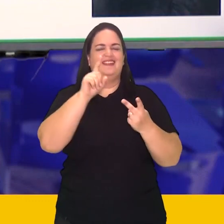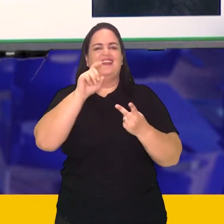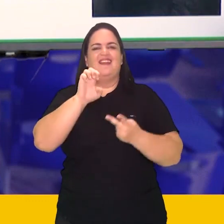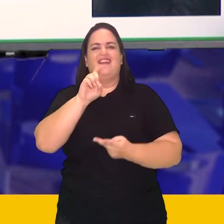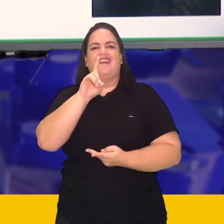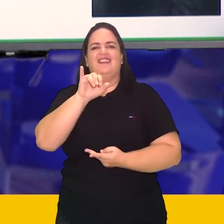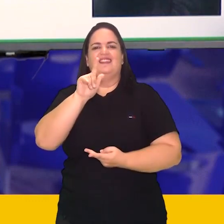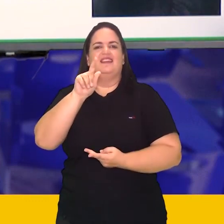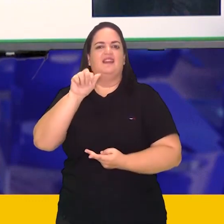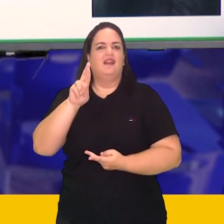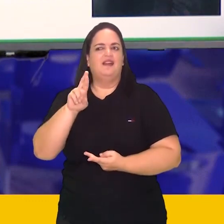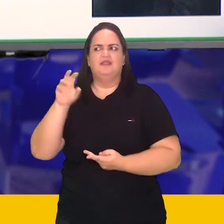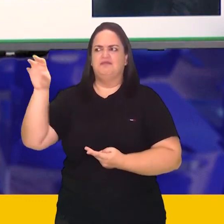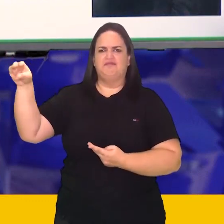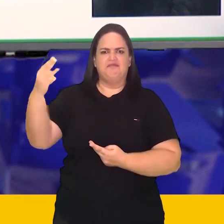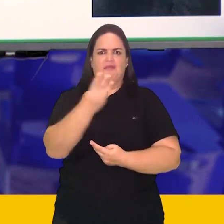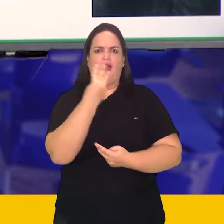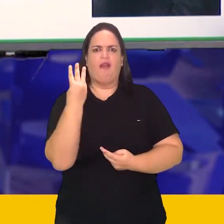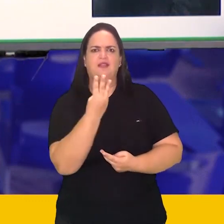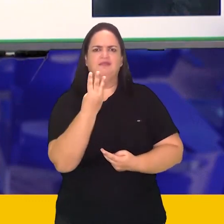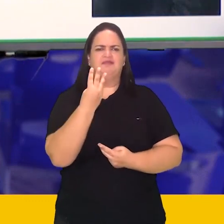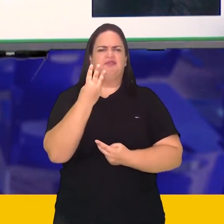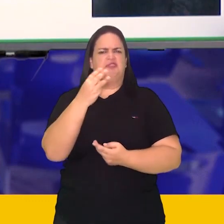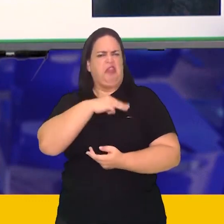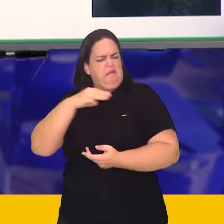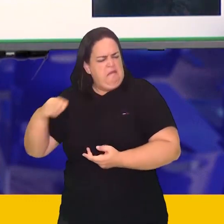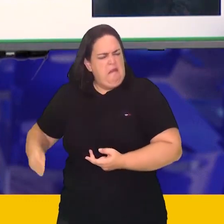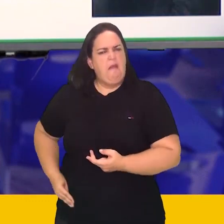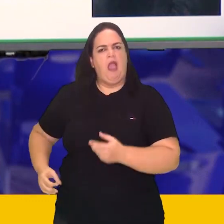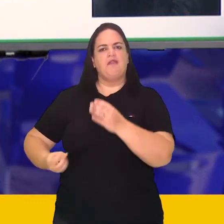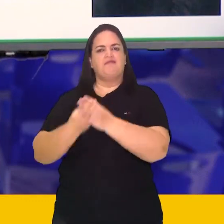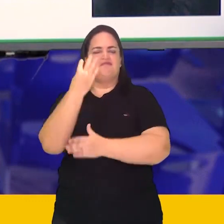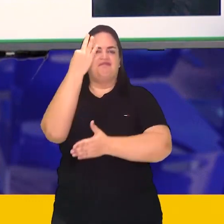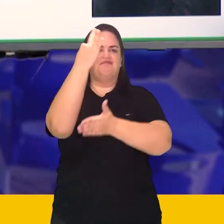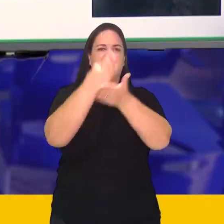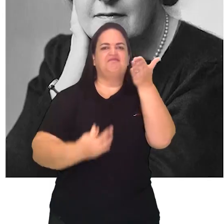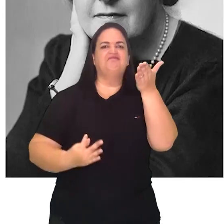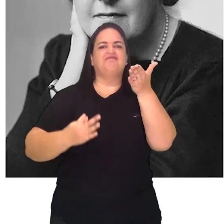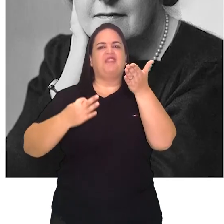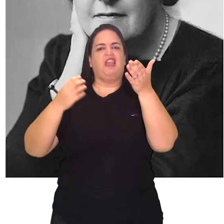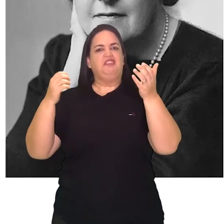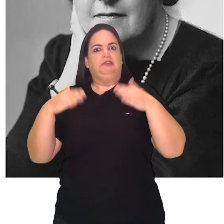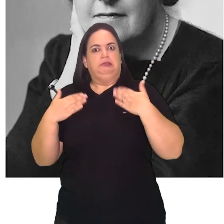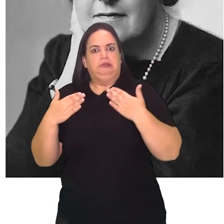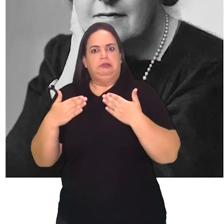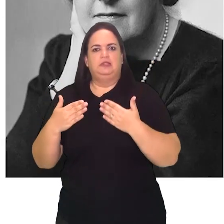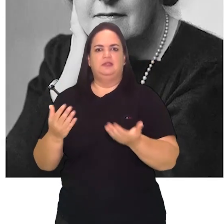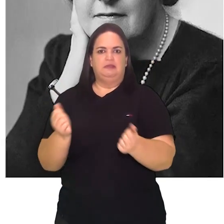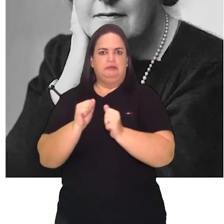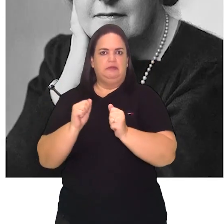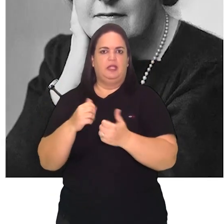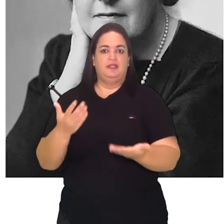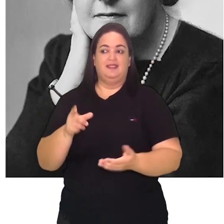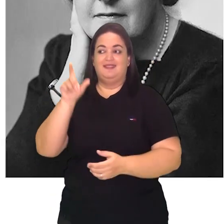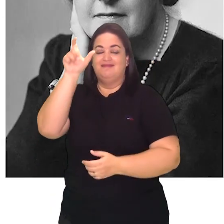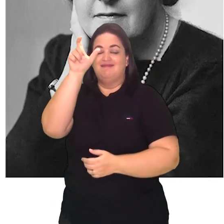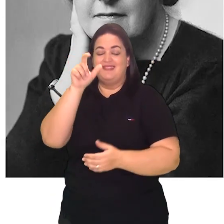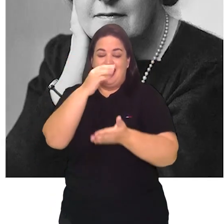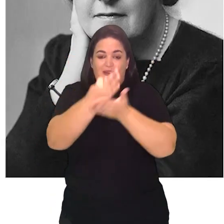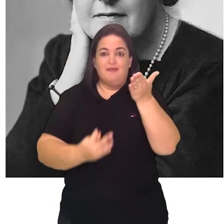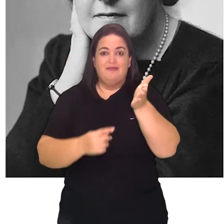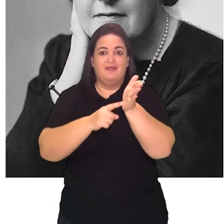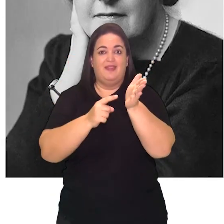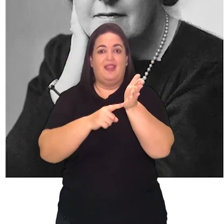do crime, de mestres do suspense. Portanto, A Mulher de Vermelho, o conto A Mulher de Vermelho, foi escrito